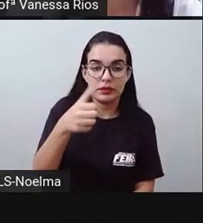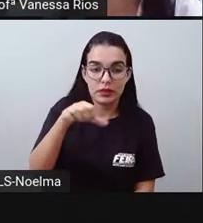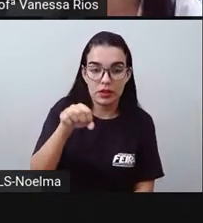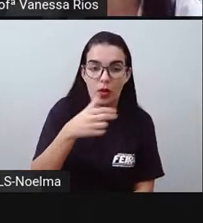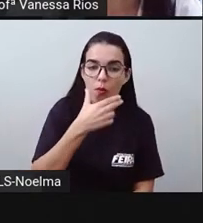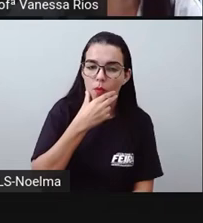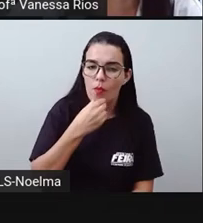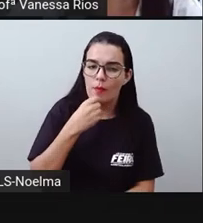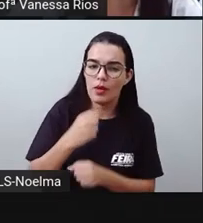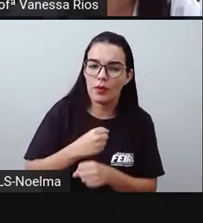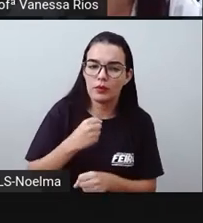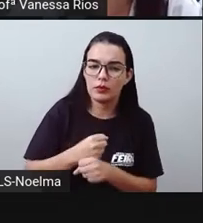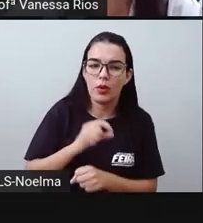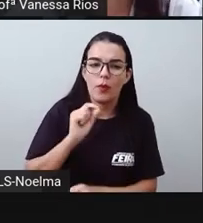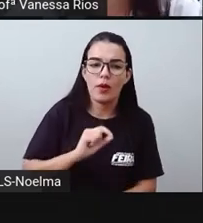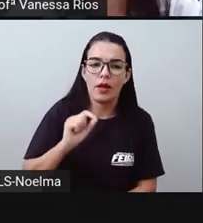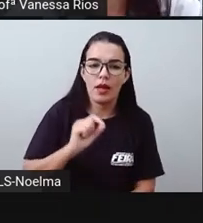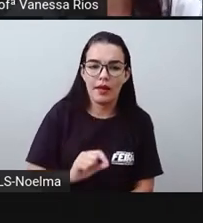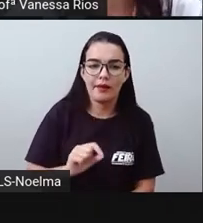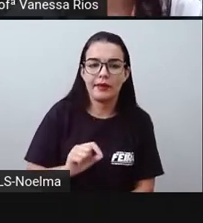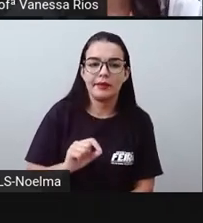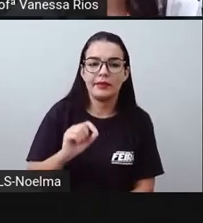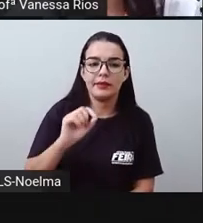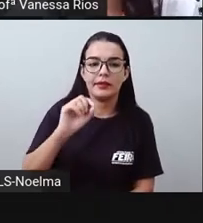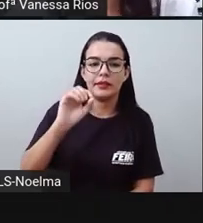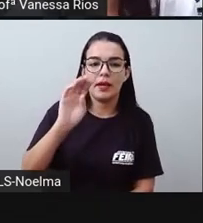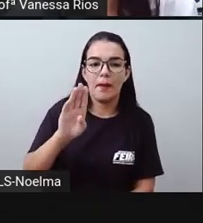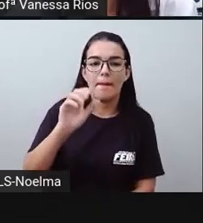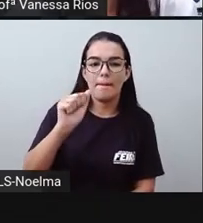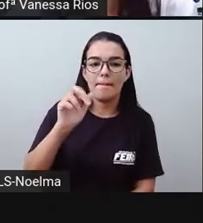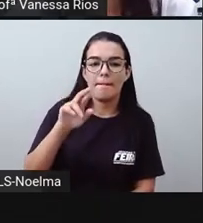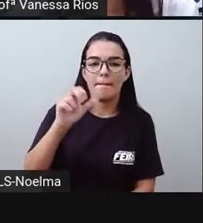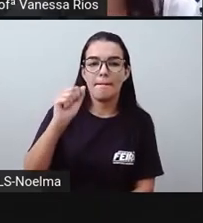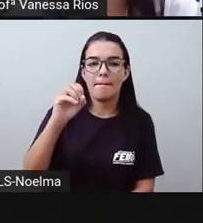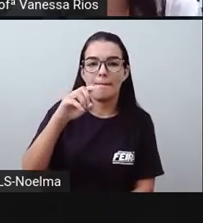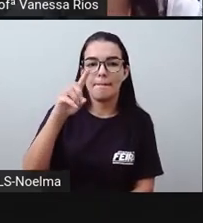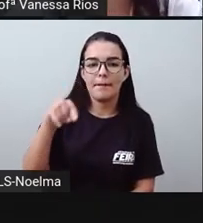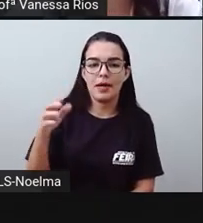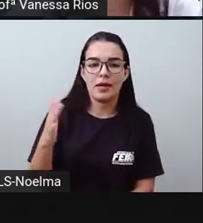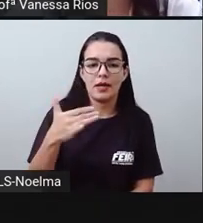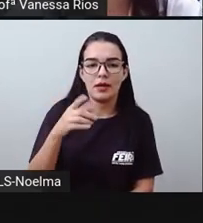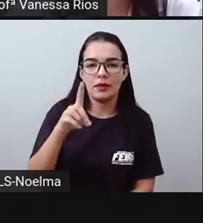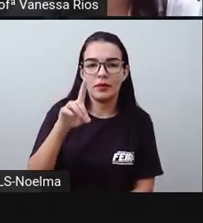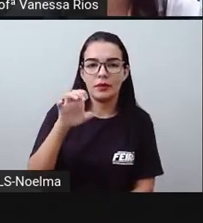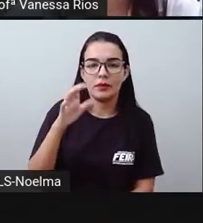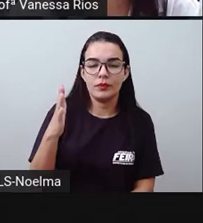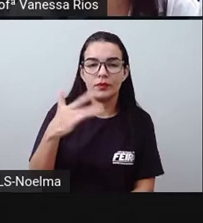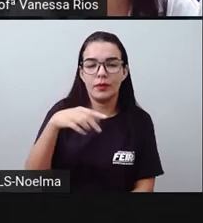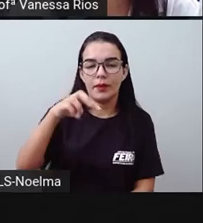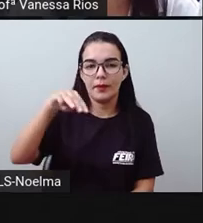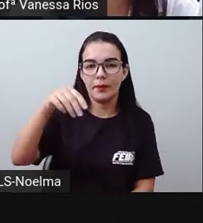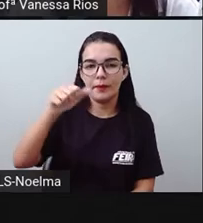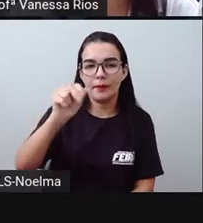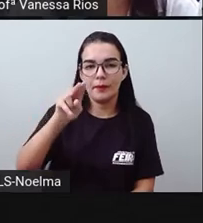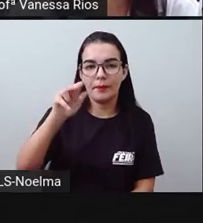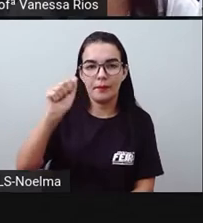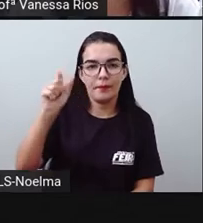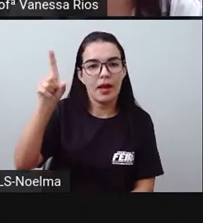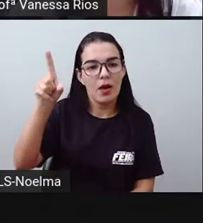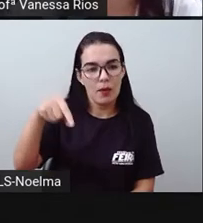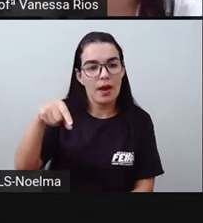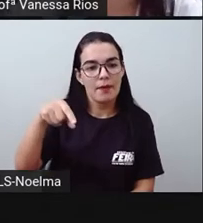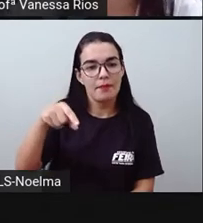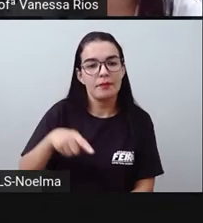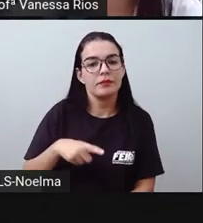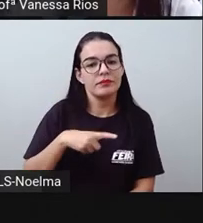o Barão de Mauá. Então, a estrada tinha um outro nome, não é a estrada de ferro da Companhia de Navegação a Vapor, a